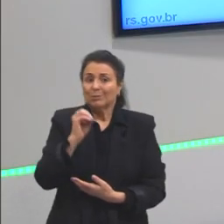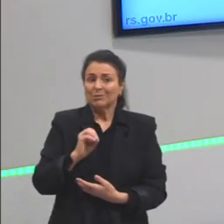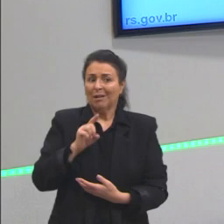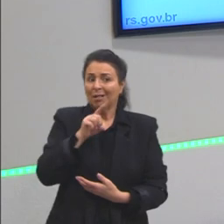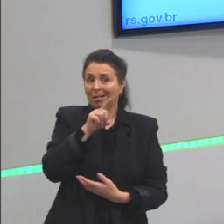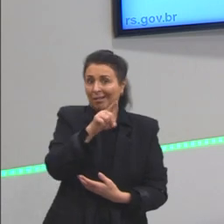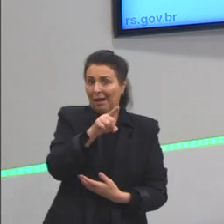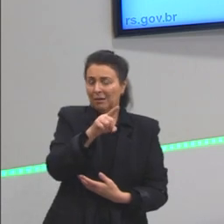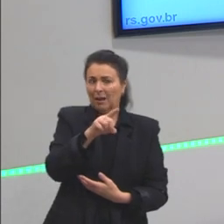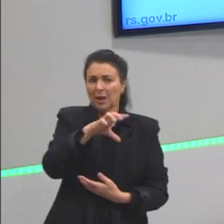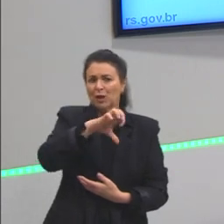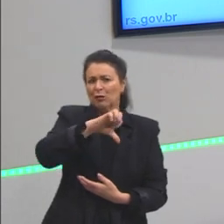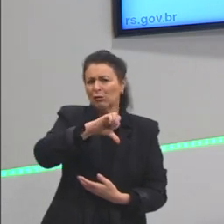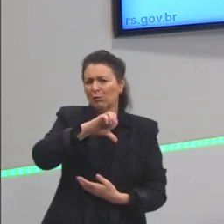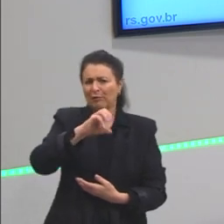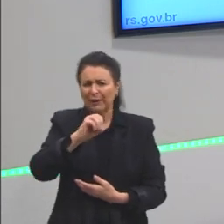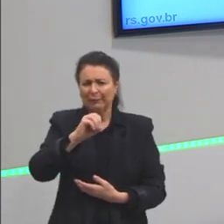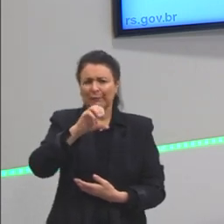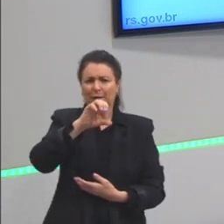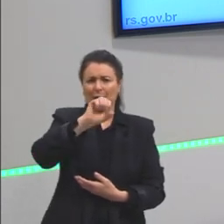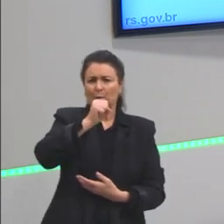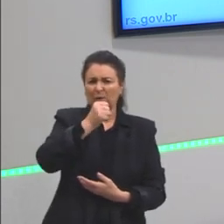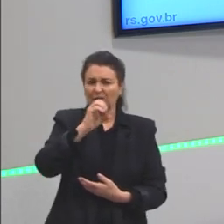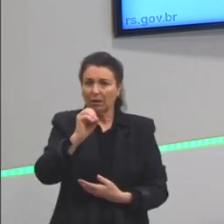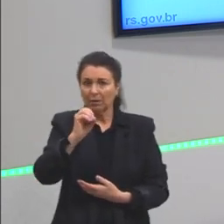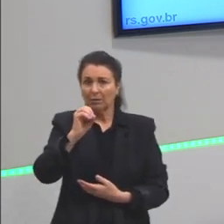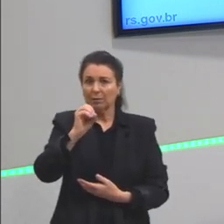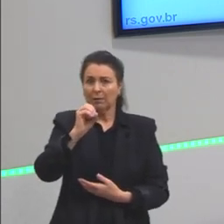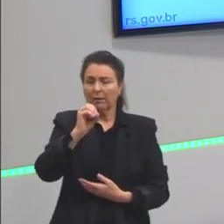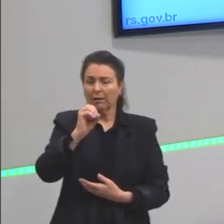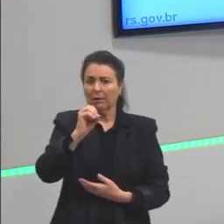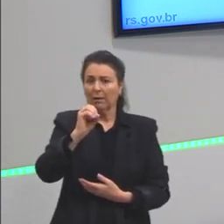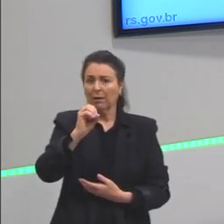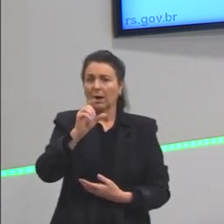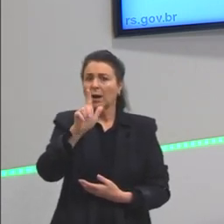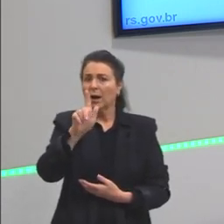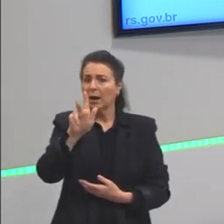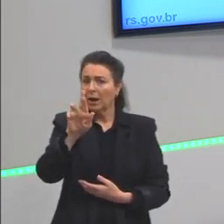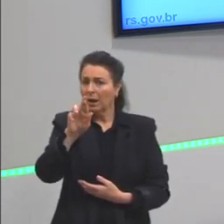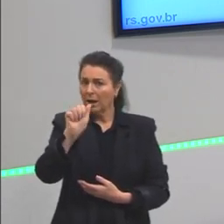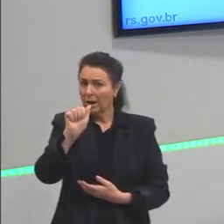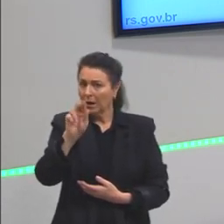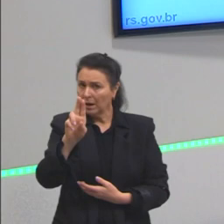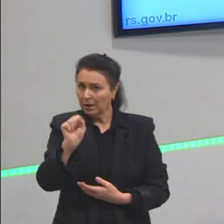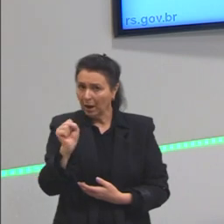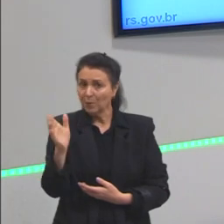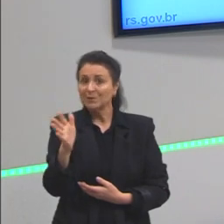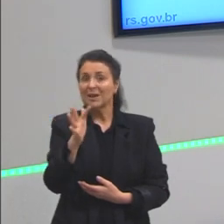de 90, 80 graus Fahrenheit. Então, temperaturas muito mais altas.